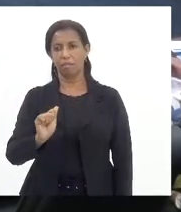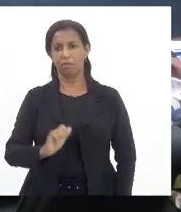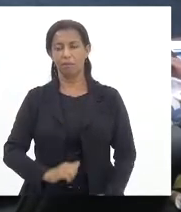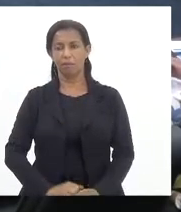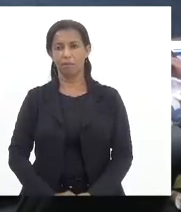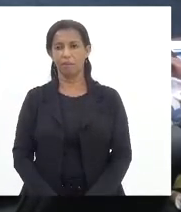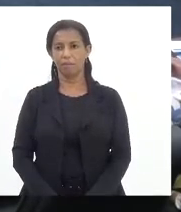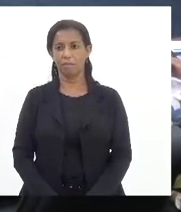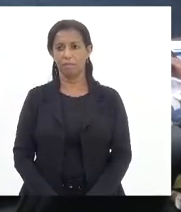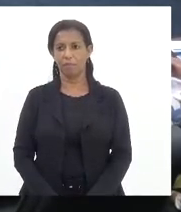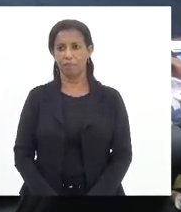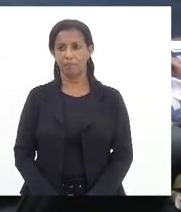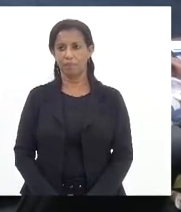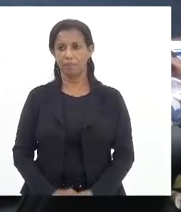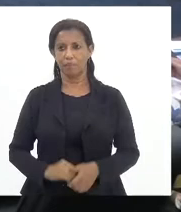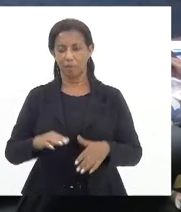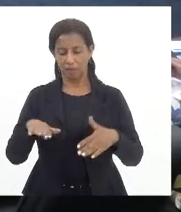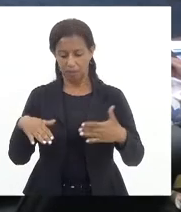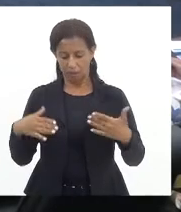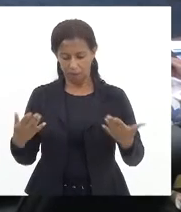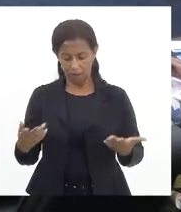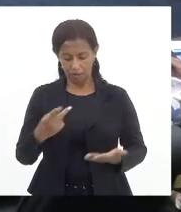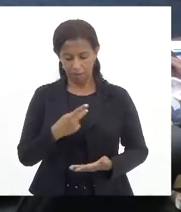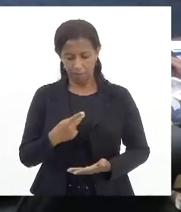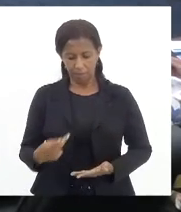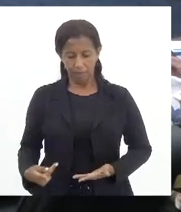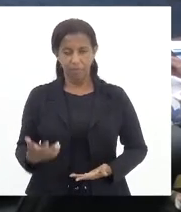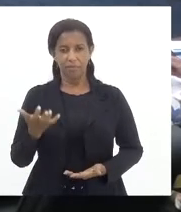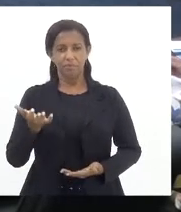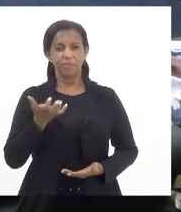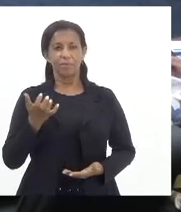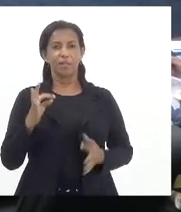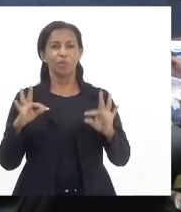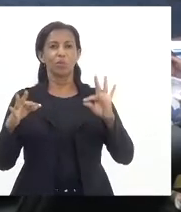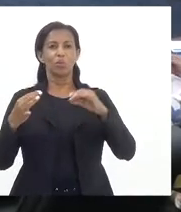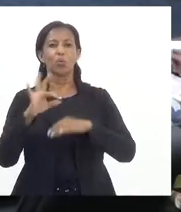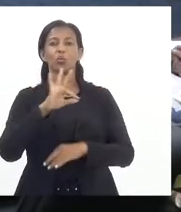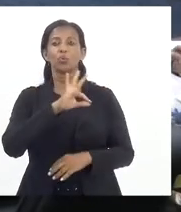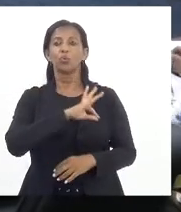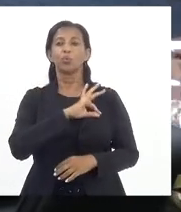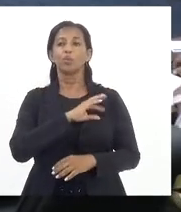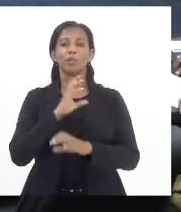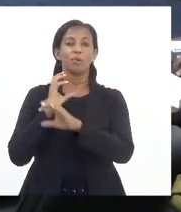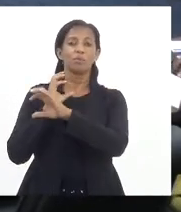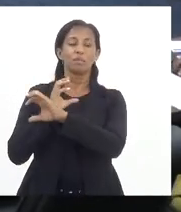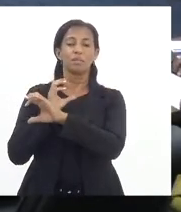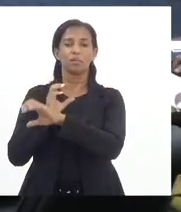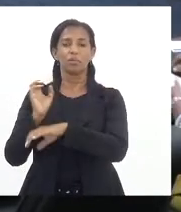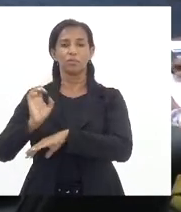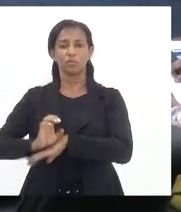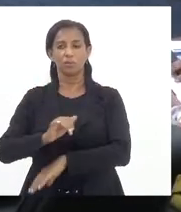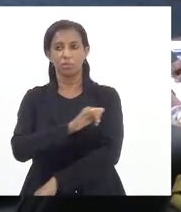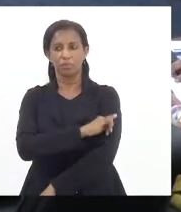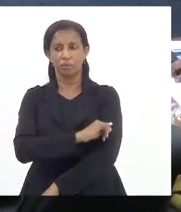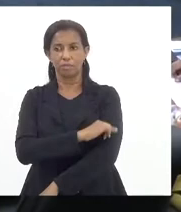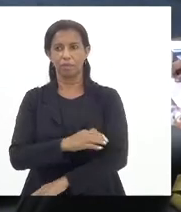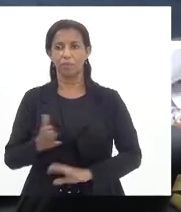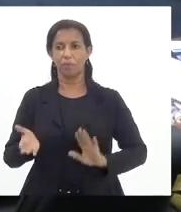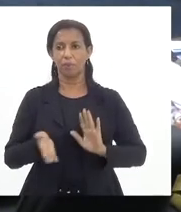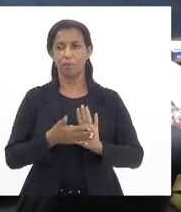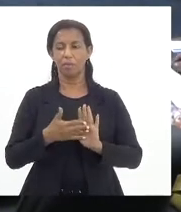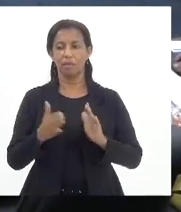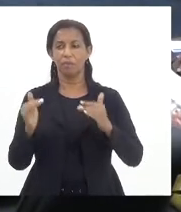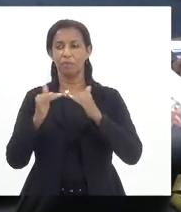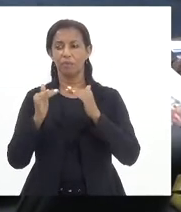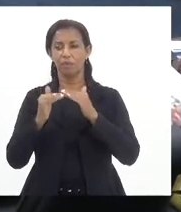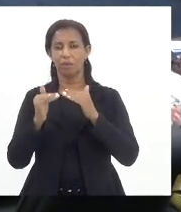seu presidente antes de dar o meu parecer eu quero saudar todos os policiais civis do estado do Rio de Janeiro e o parecer é